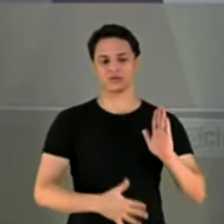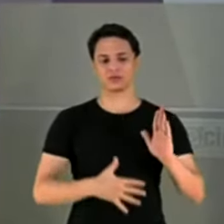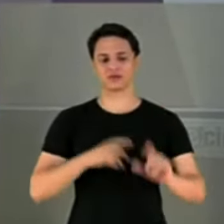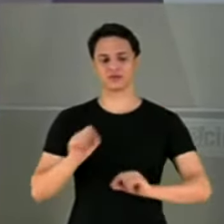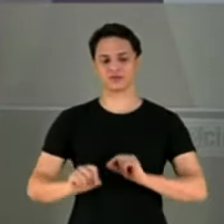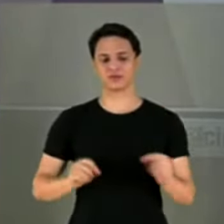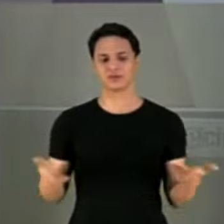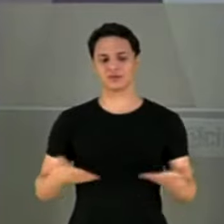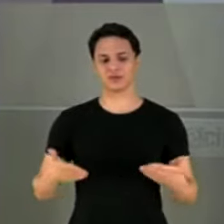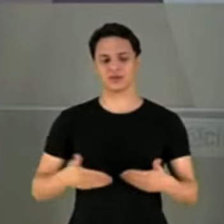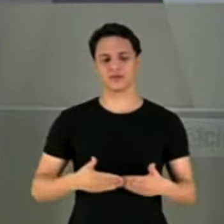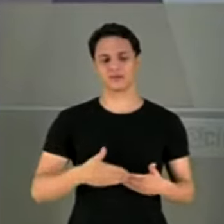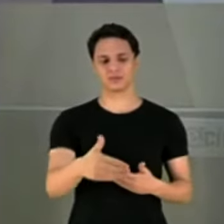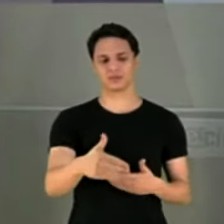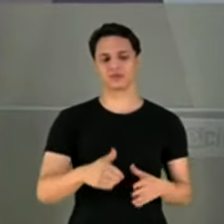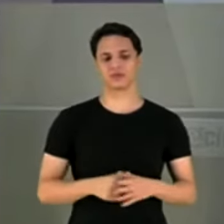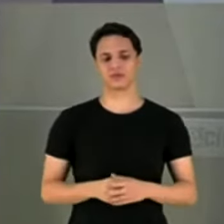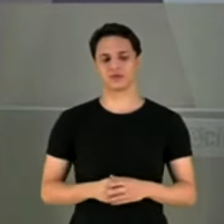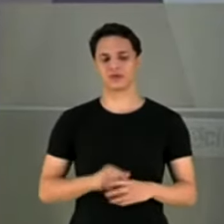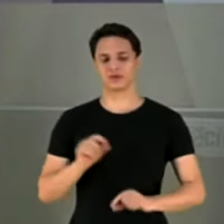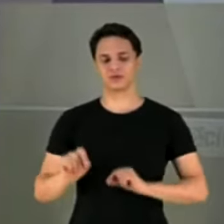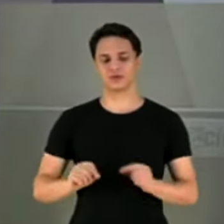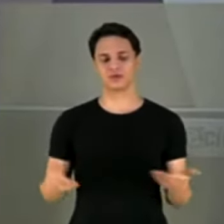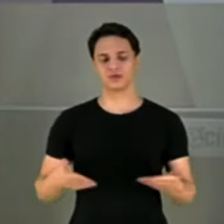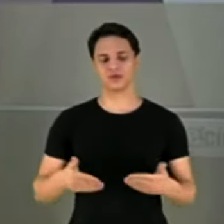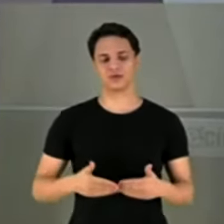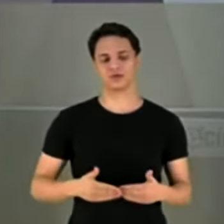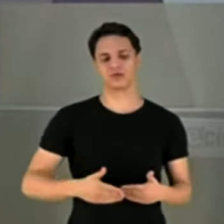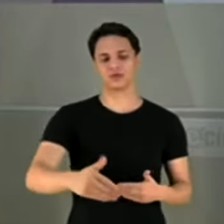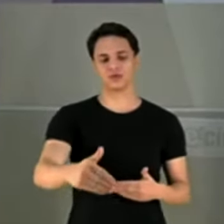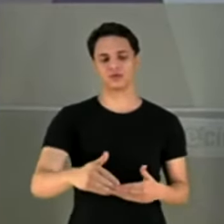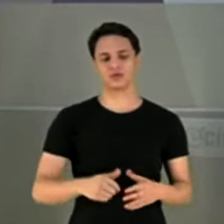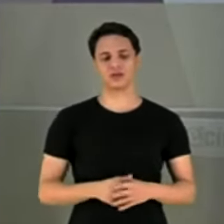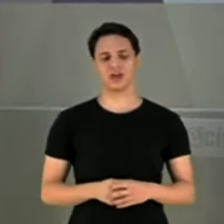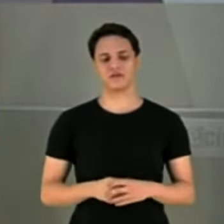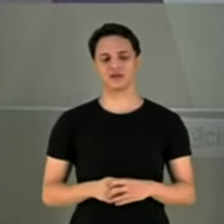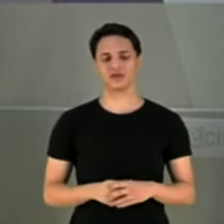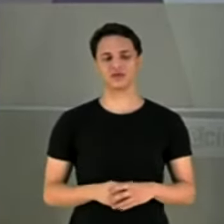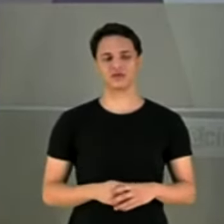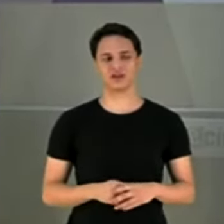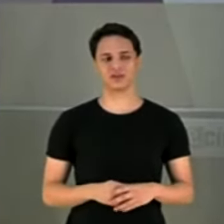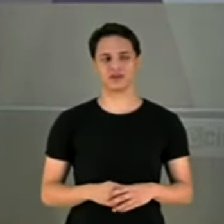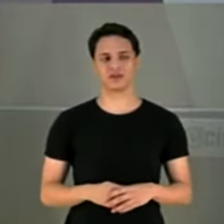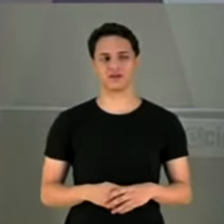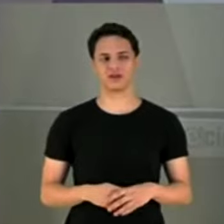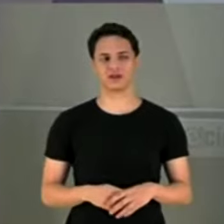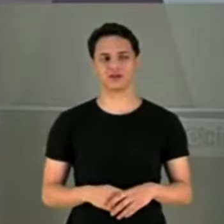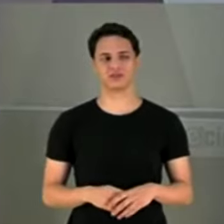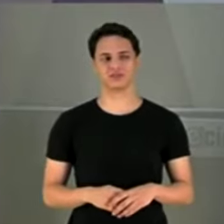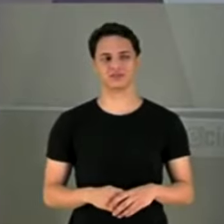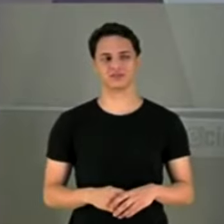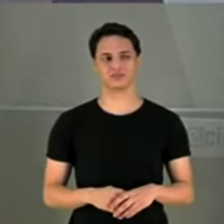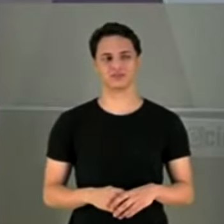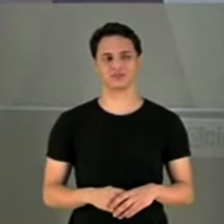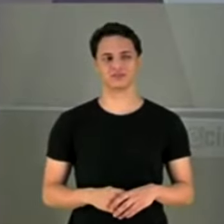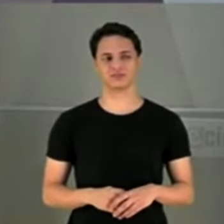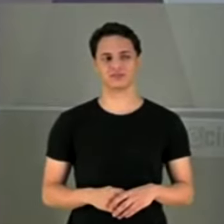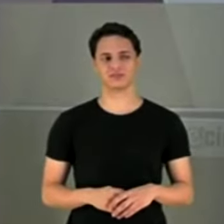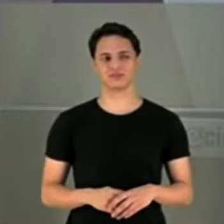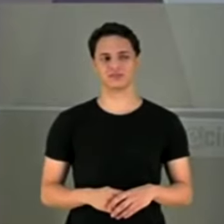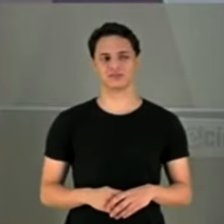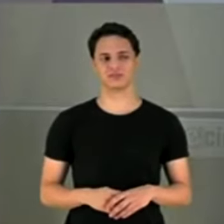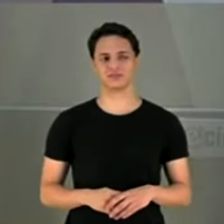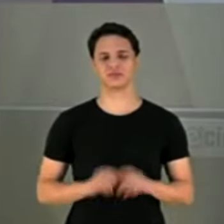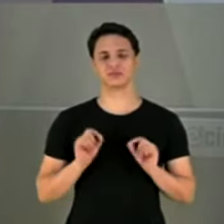Solicitou esclarecimento sobre o tempo destinado à leitura de votos inseparados, o procedimento relativo a